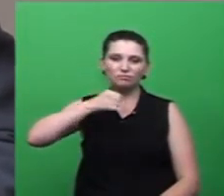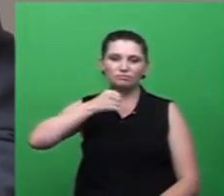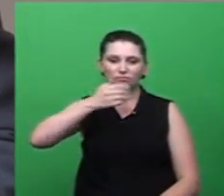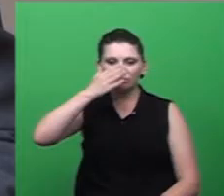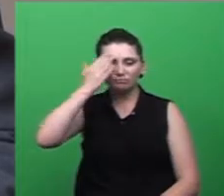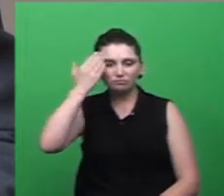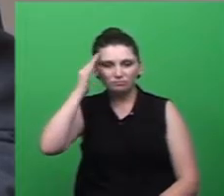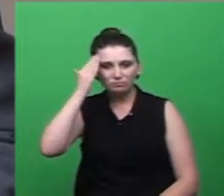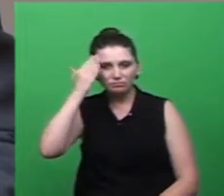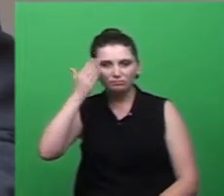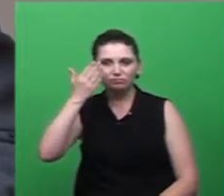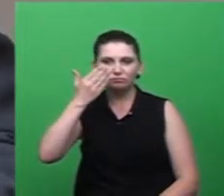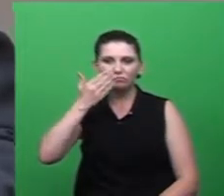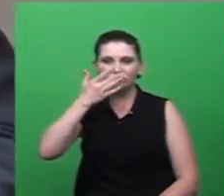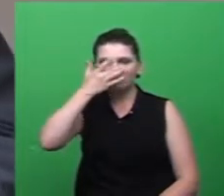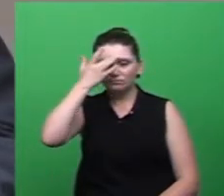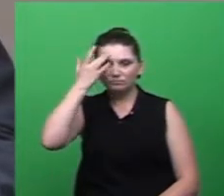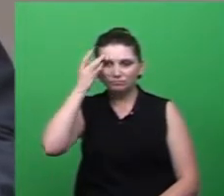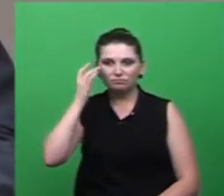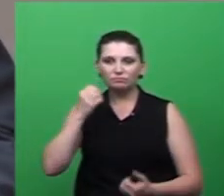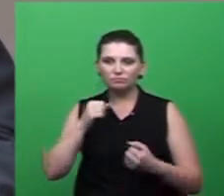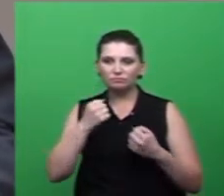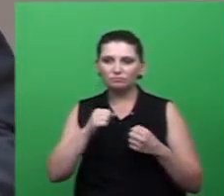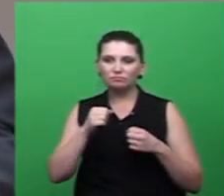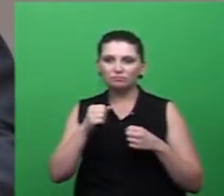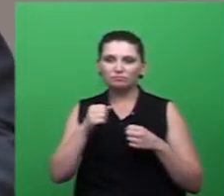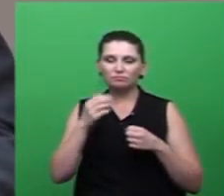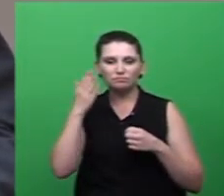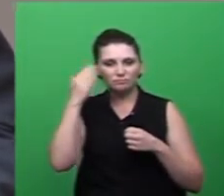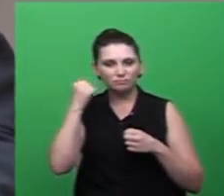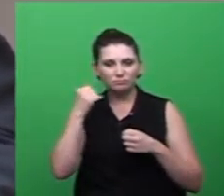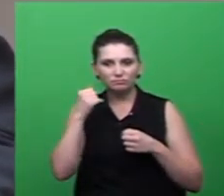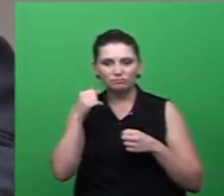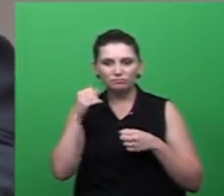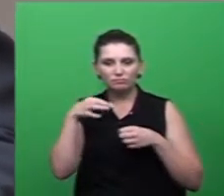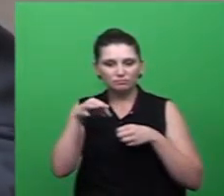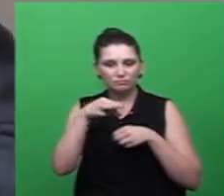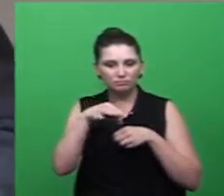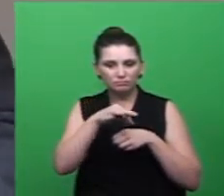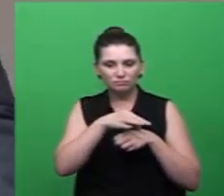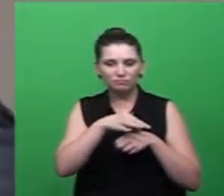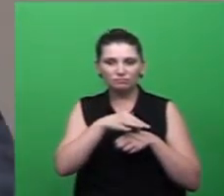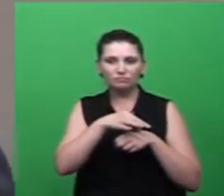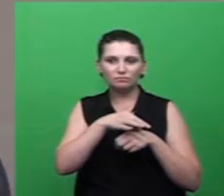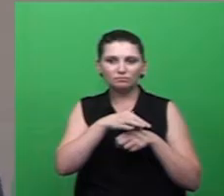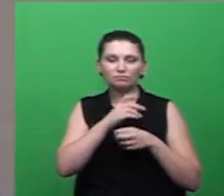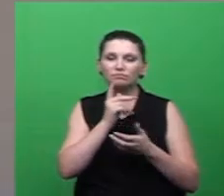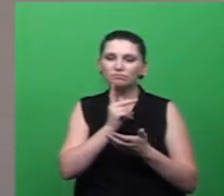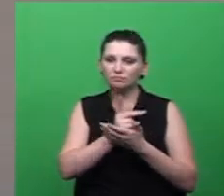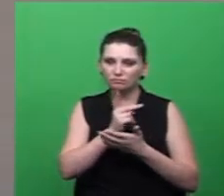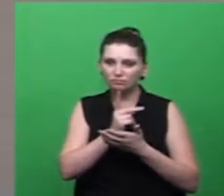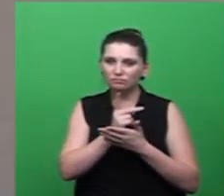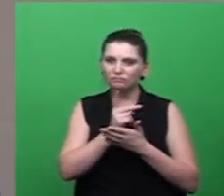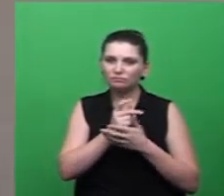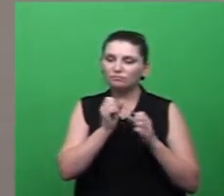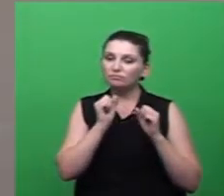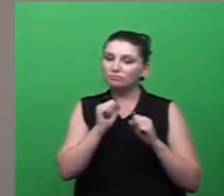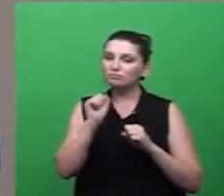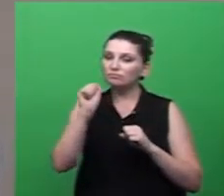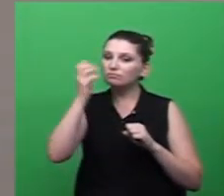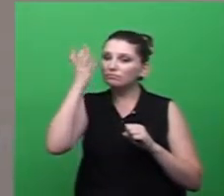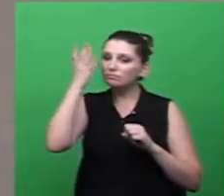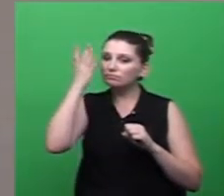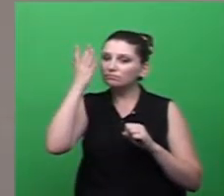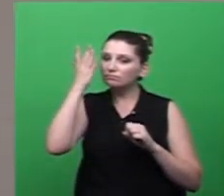de que o bicho não pega só nos outros. Nós somos as principais vítimas disso. Então, só para